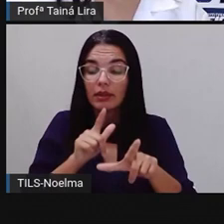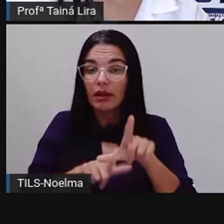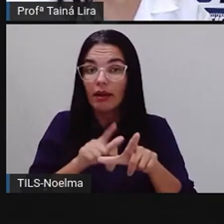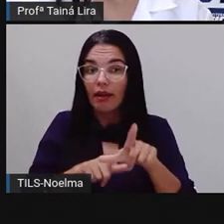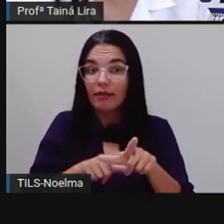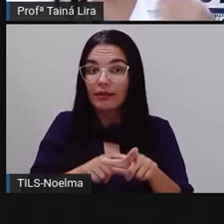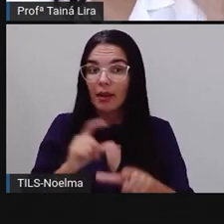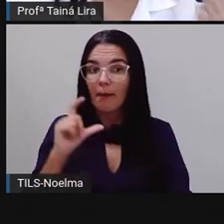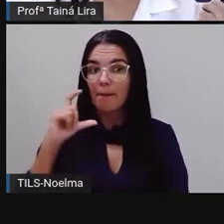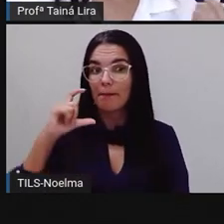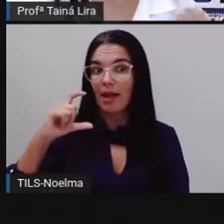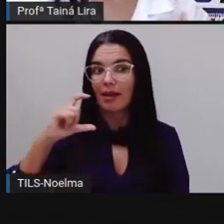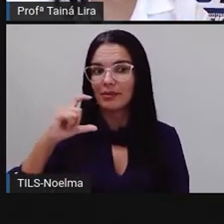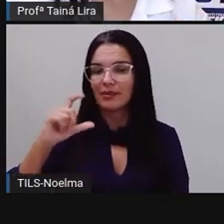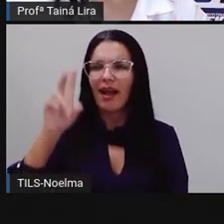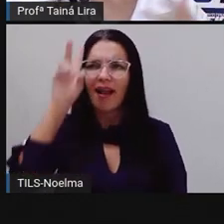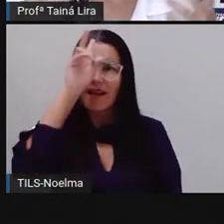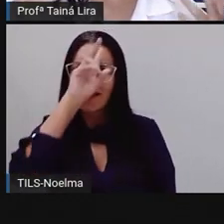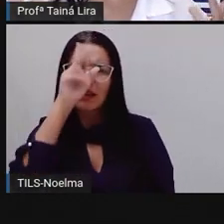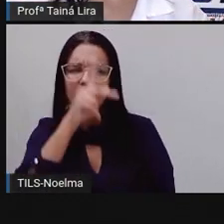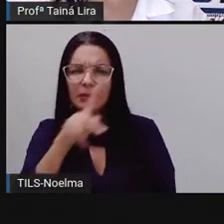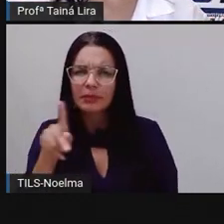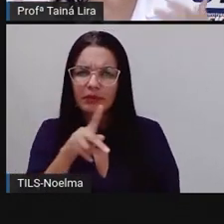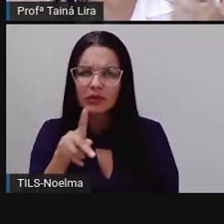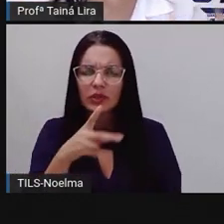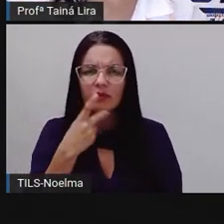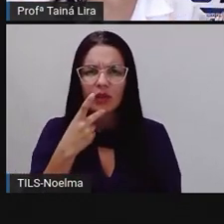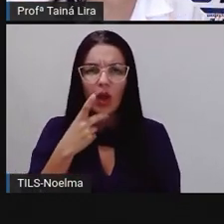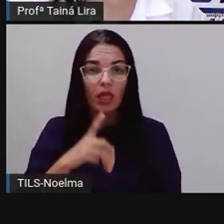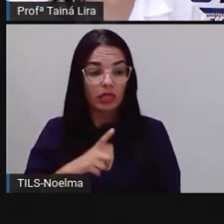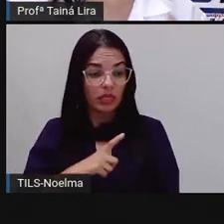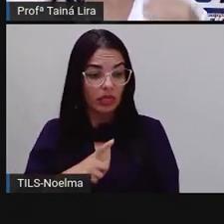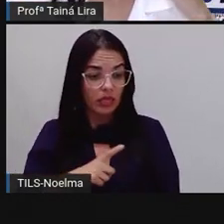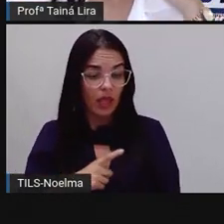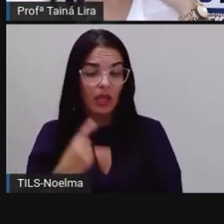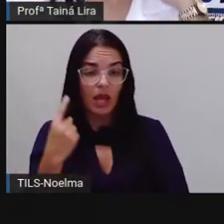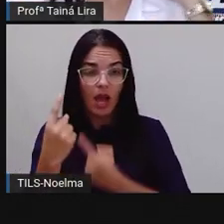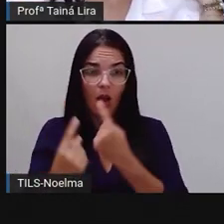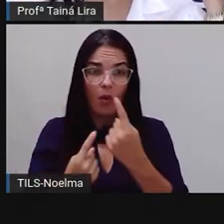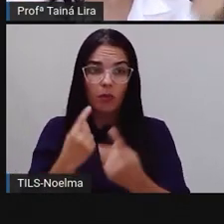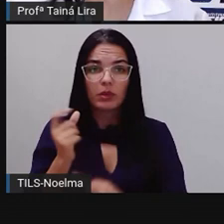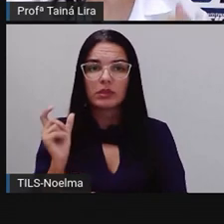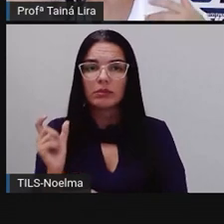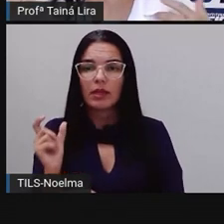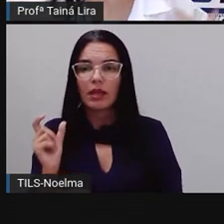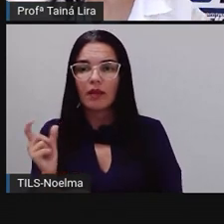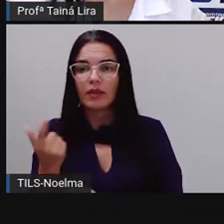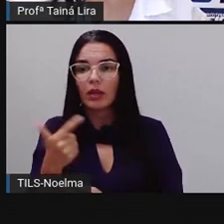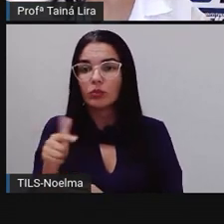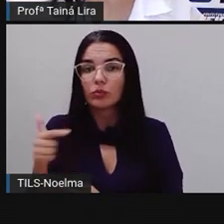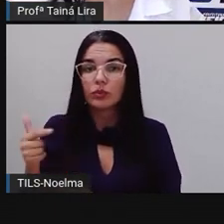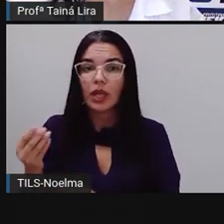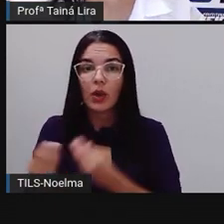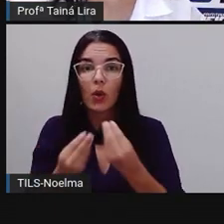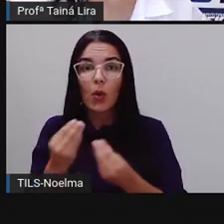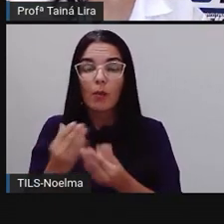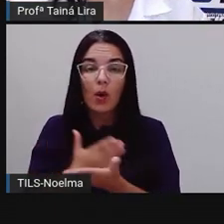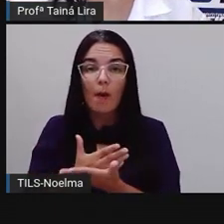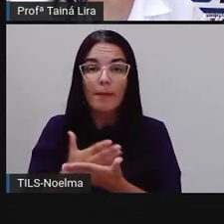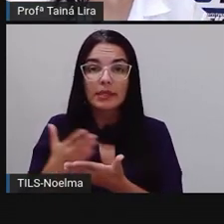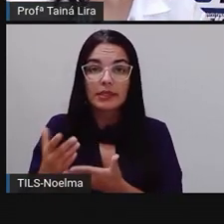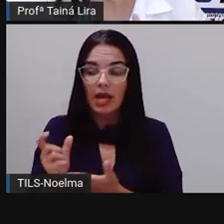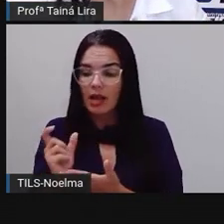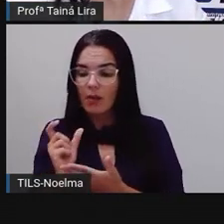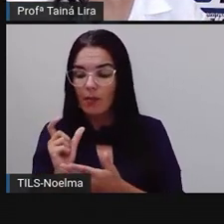Pró falou, lá no início, que existiam aí, existem palavras, que nós não podemos começar com letra minúscula,